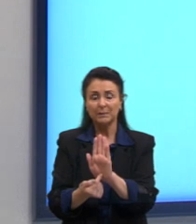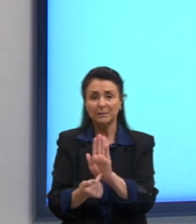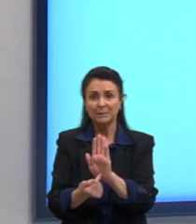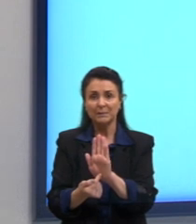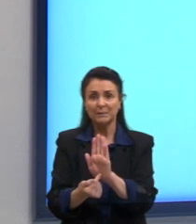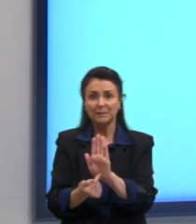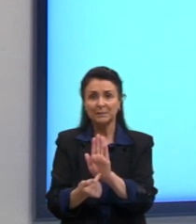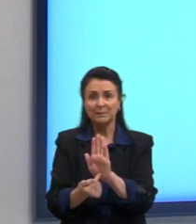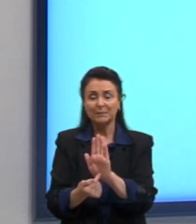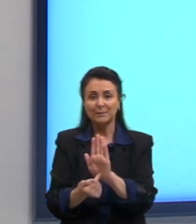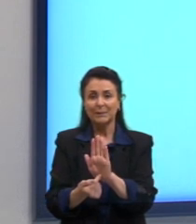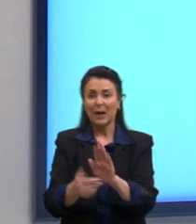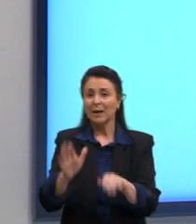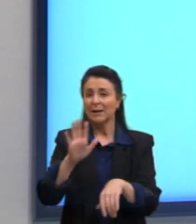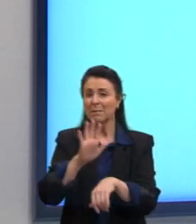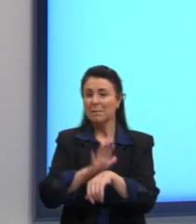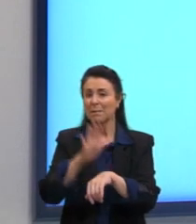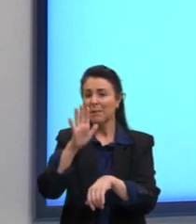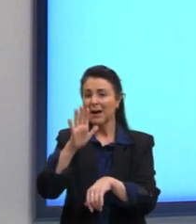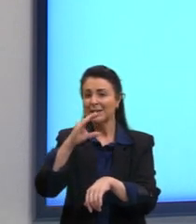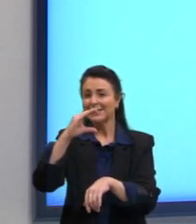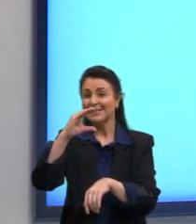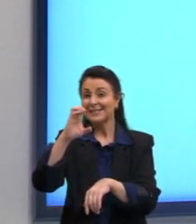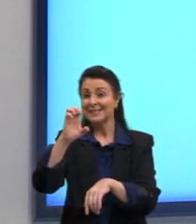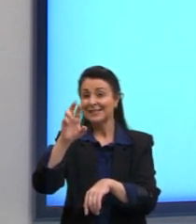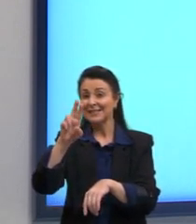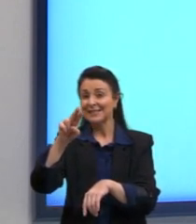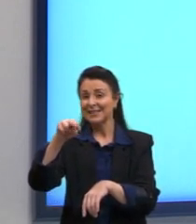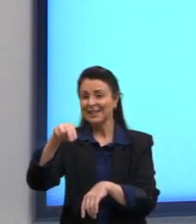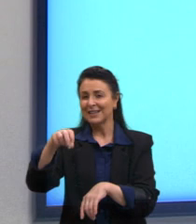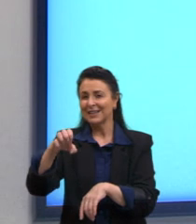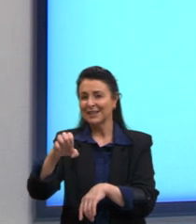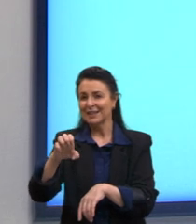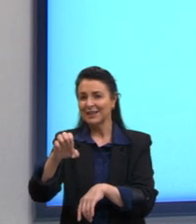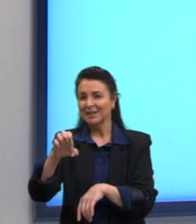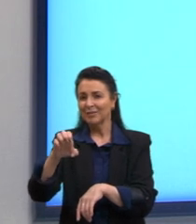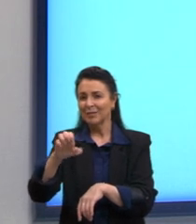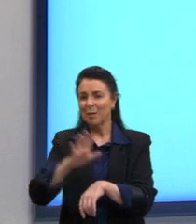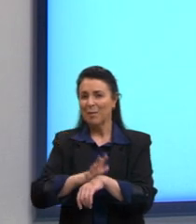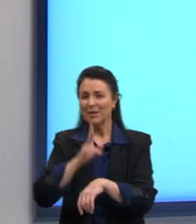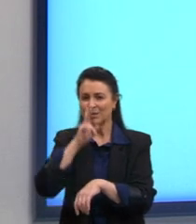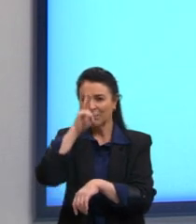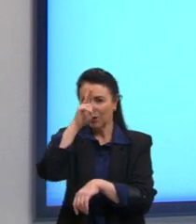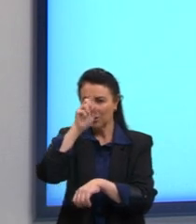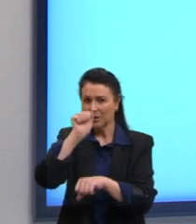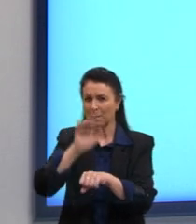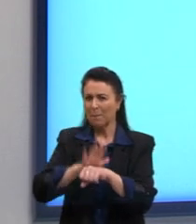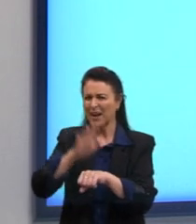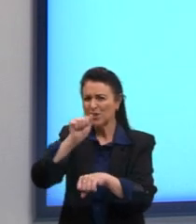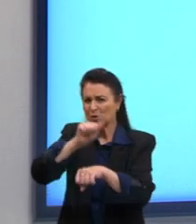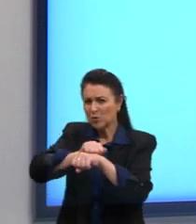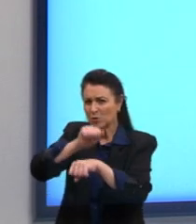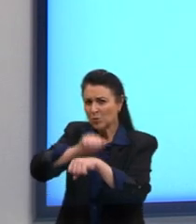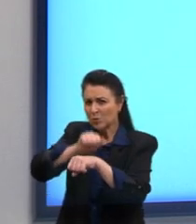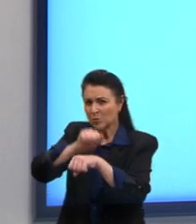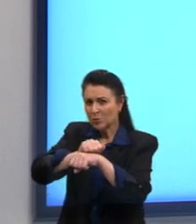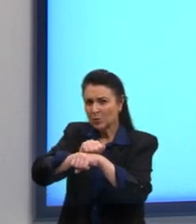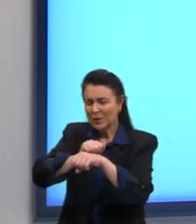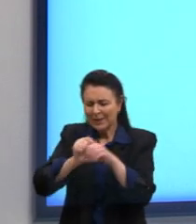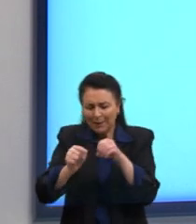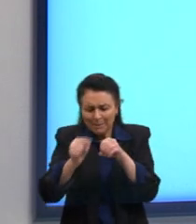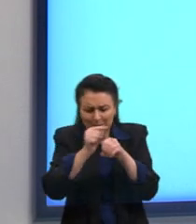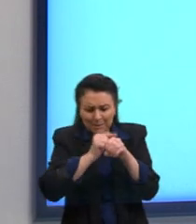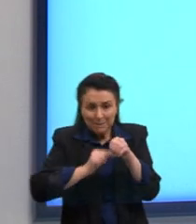Qual que tem mais cerne? É aqui, o número um. Cerne, gente. A cerne é aquela parte bem no interior do